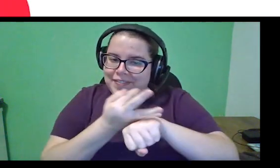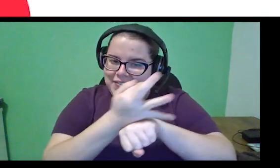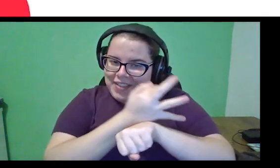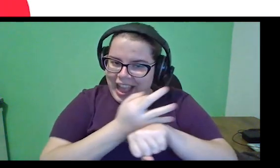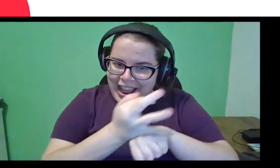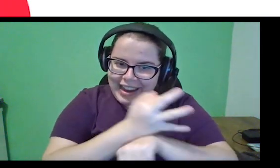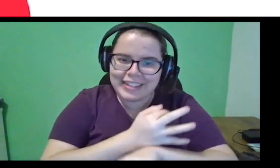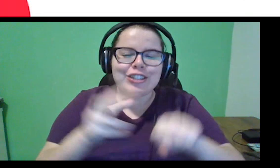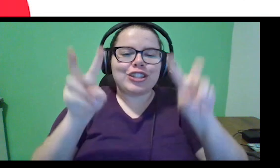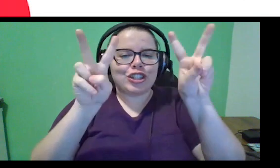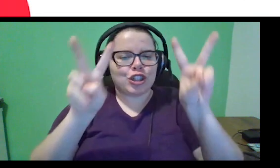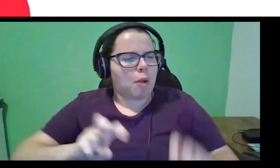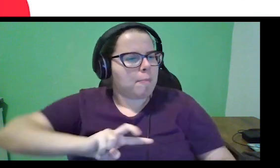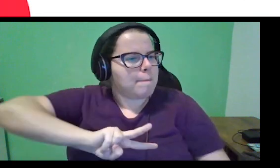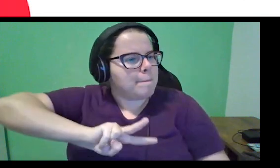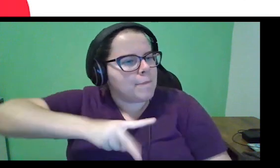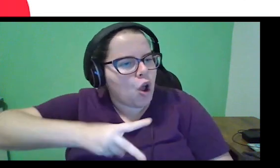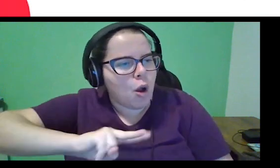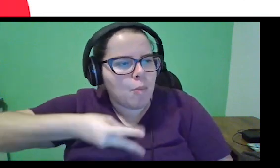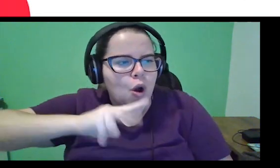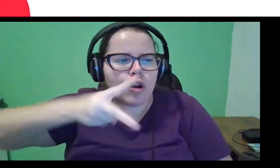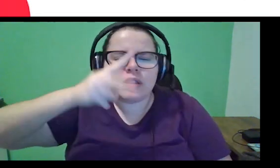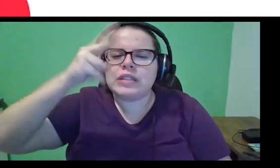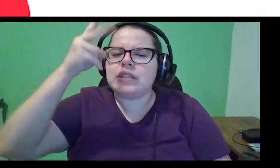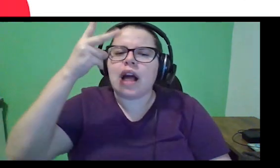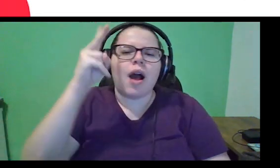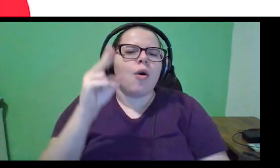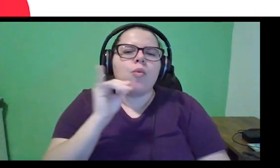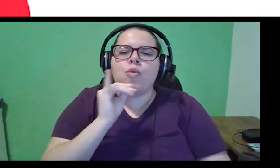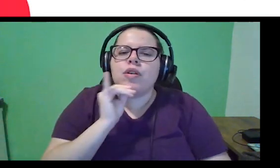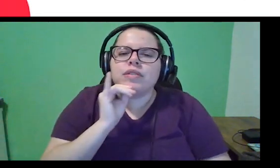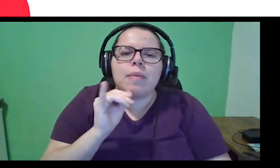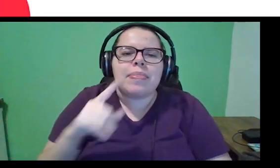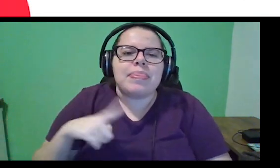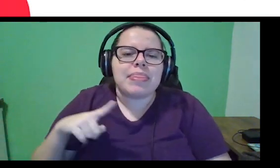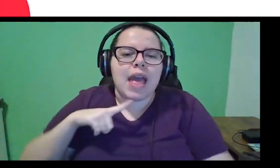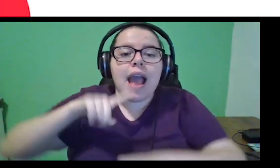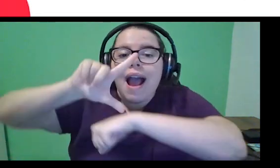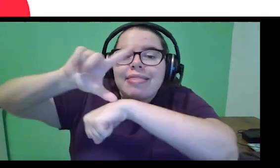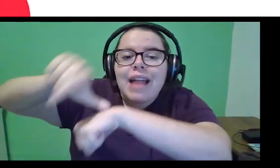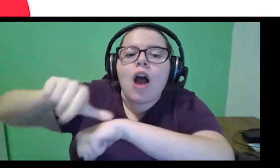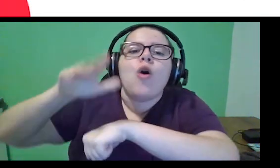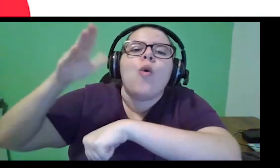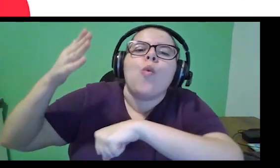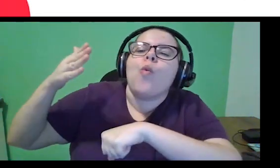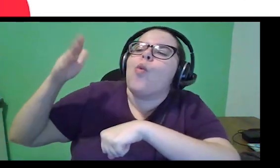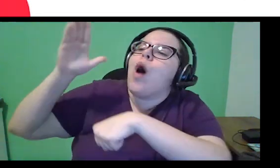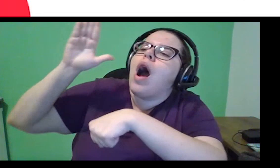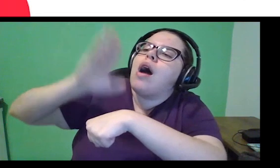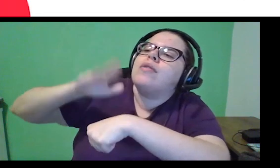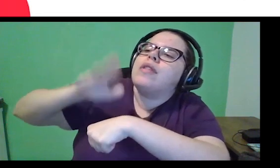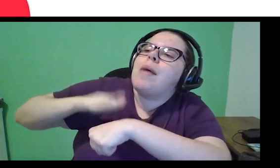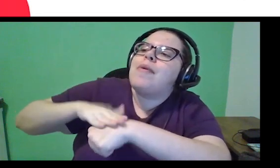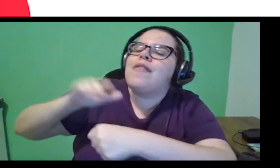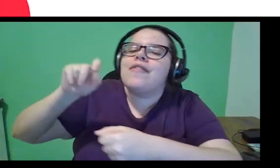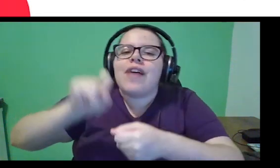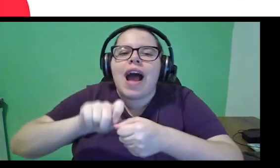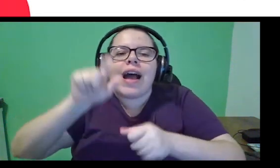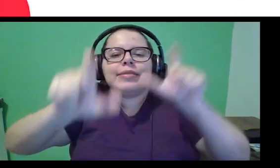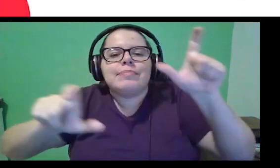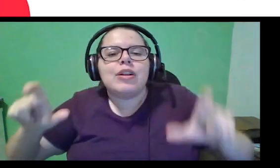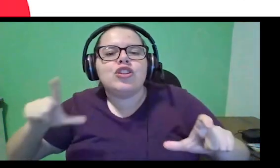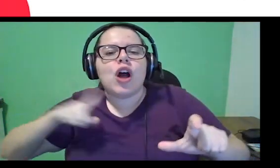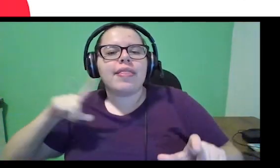A parte de promoções, ou seja, quantos... Existe um atraso, né? Quanto tempo faz com que cada pessoa tenha